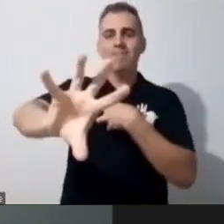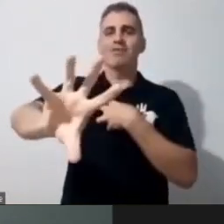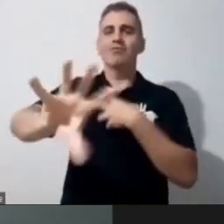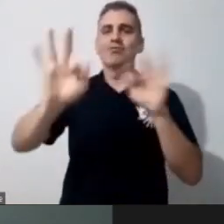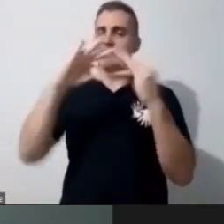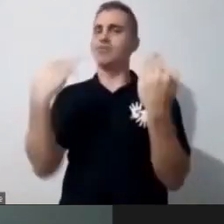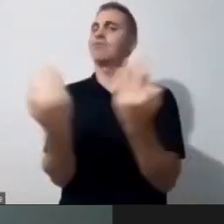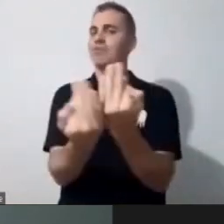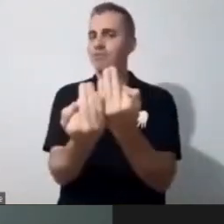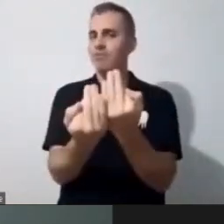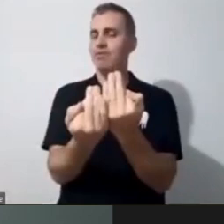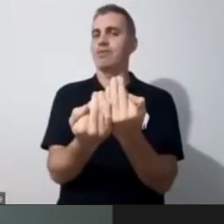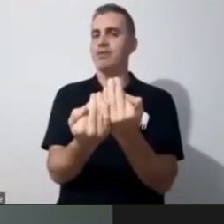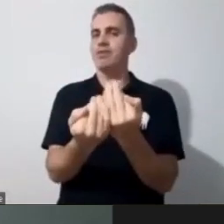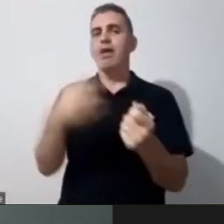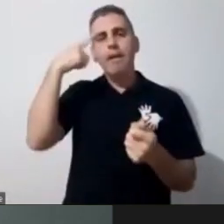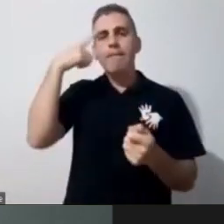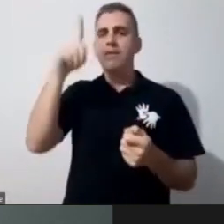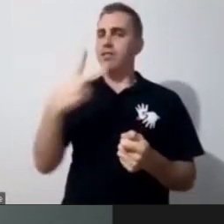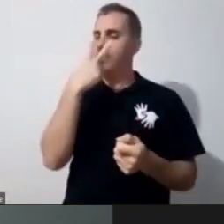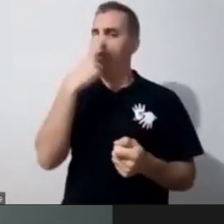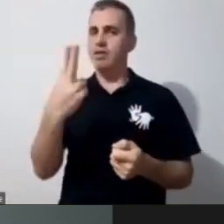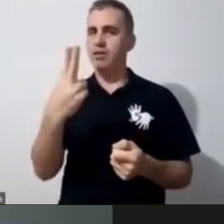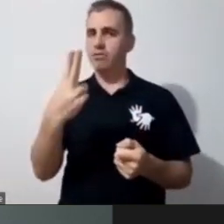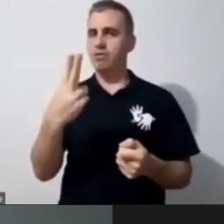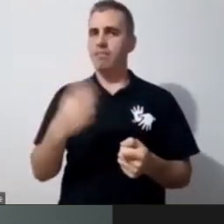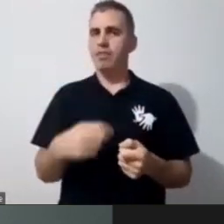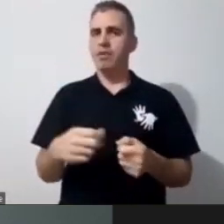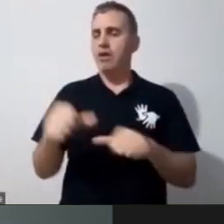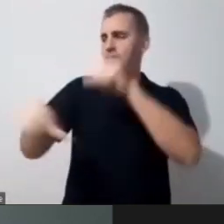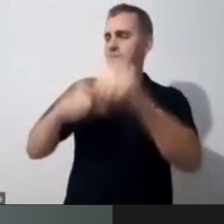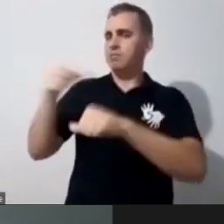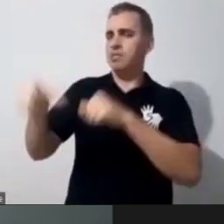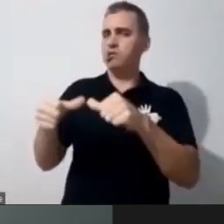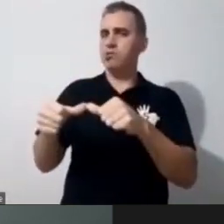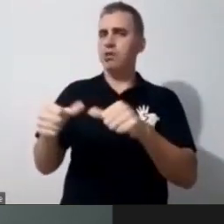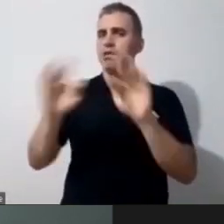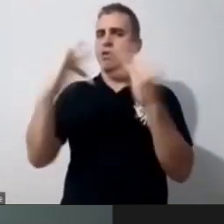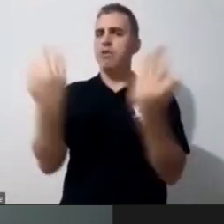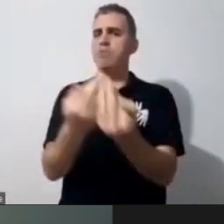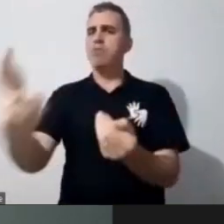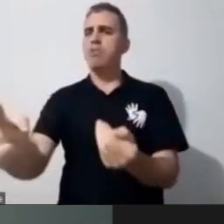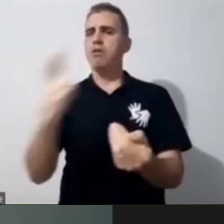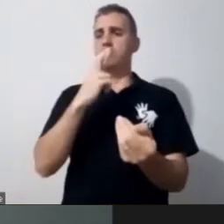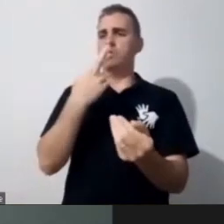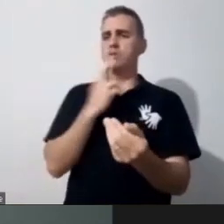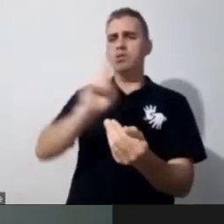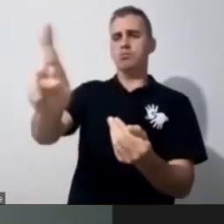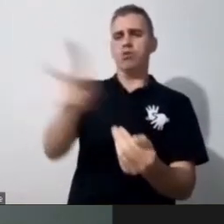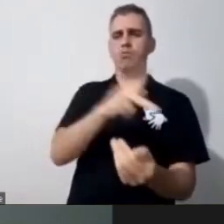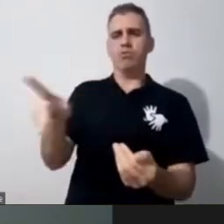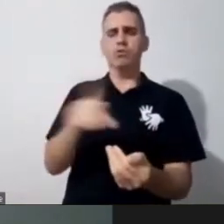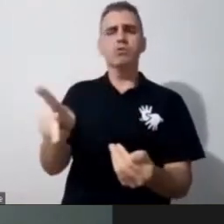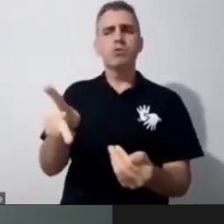troca, de que a família não está no retorno, mas a gente tem que procurar formar essa conexão,